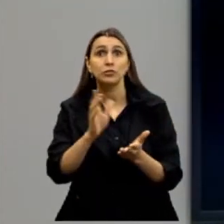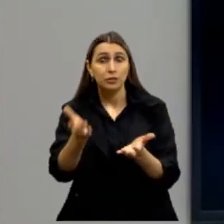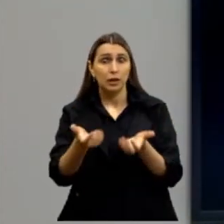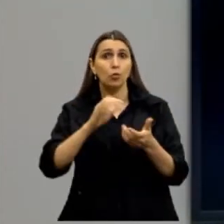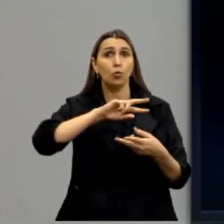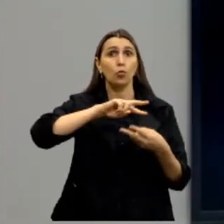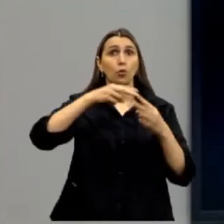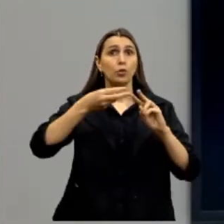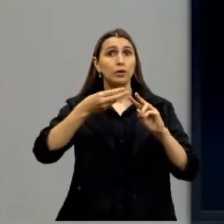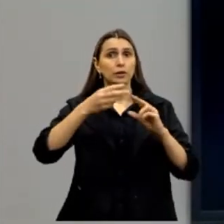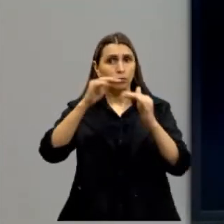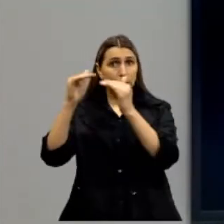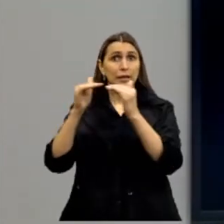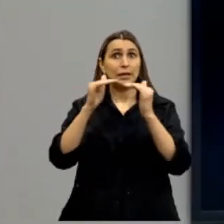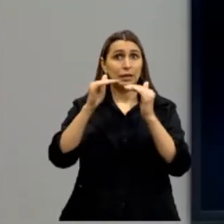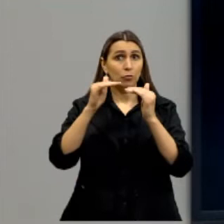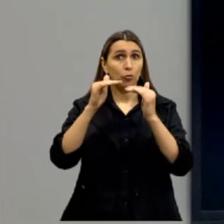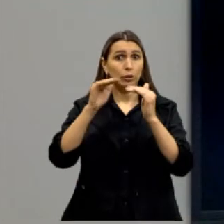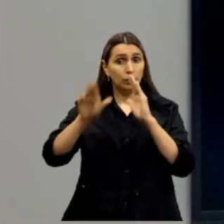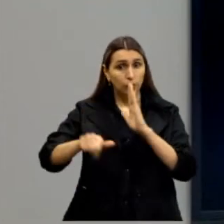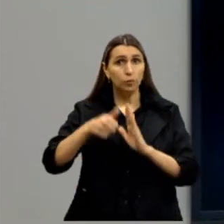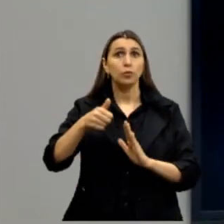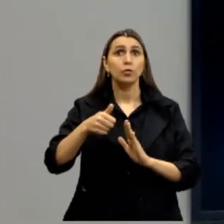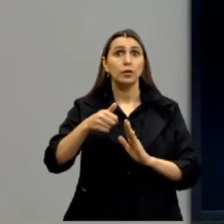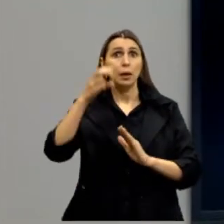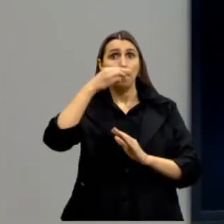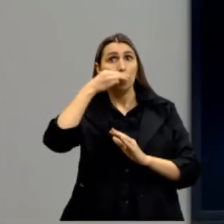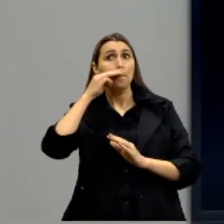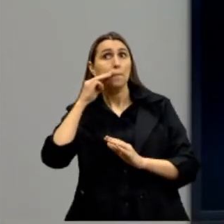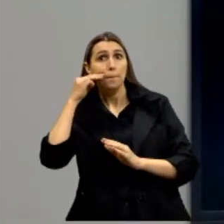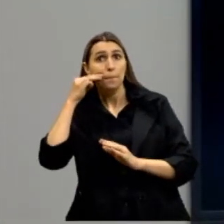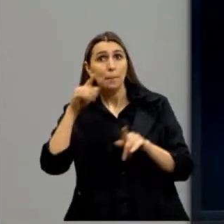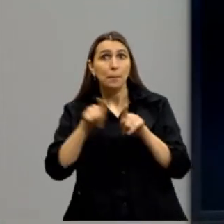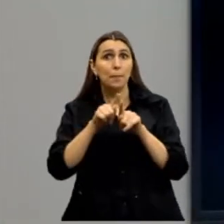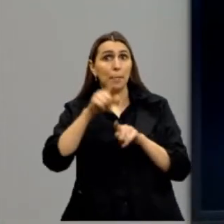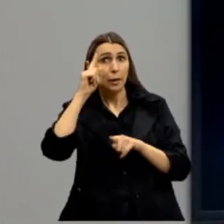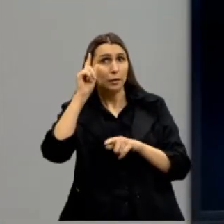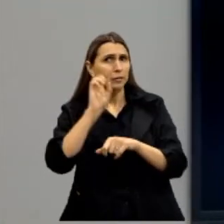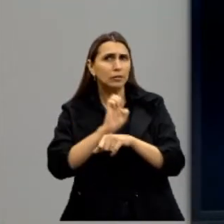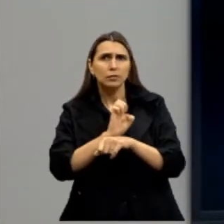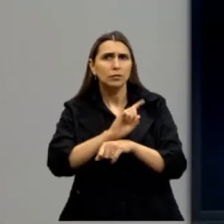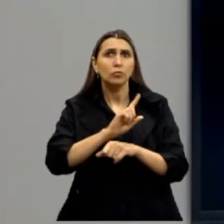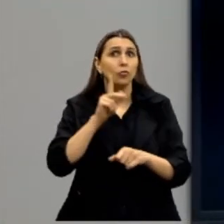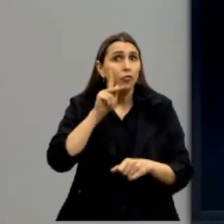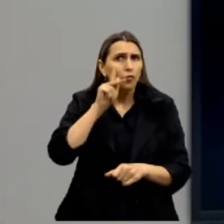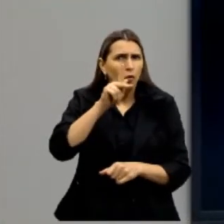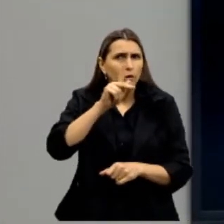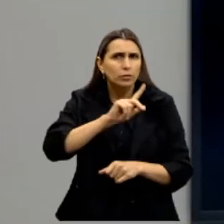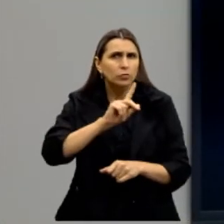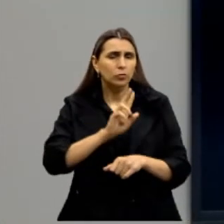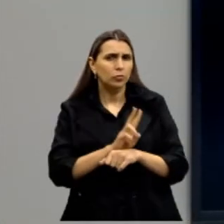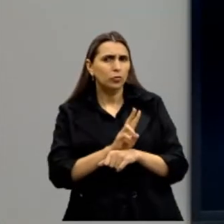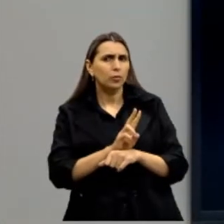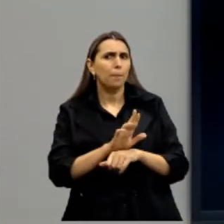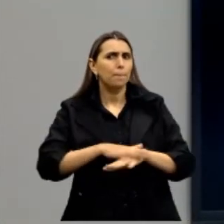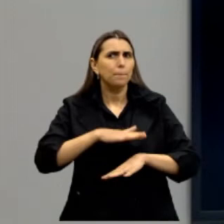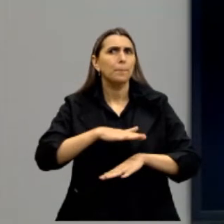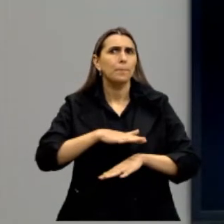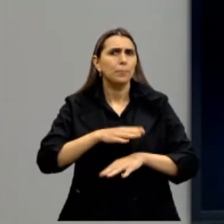fazer com que tenha igualdade. Inclusive, Marx pensa em um Estado não tão forte, não tem cuidado, dá